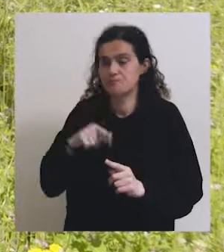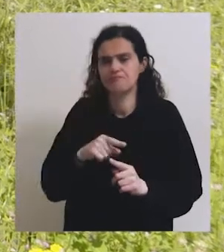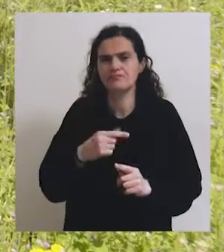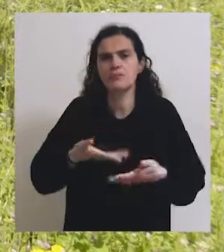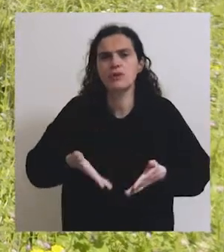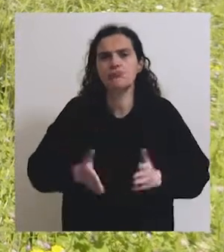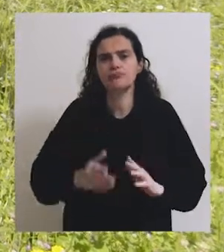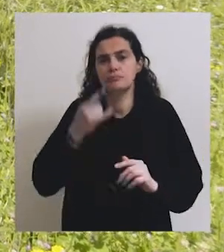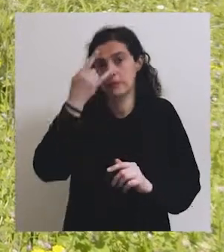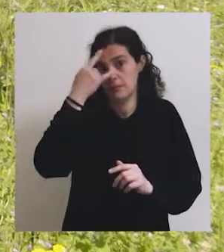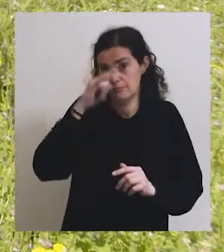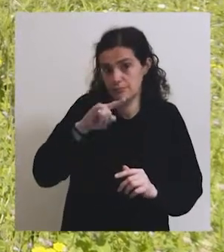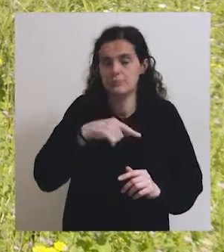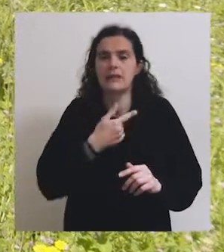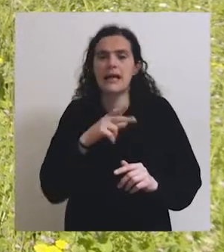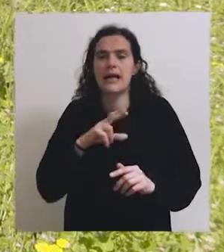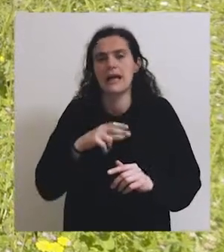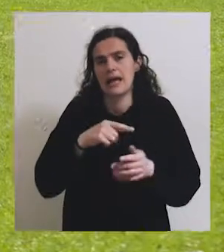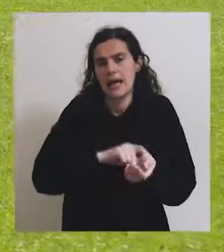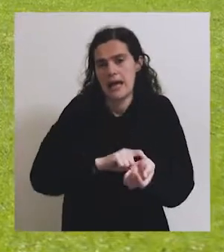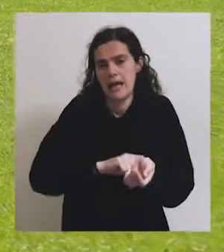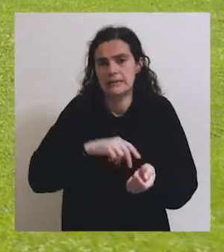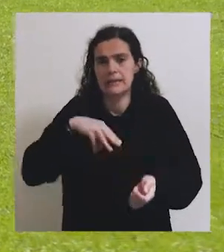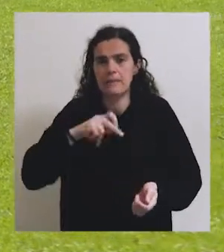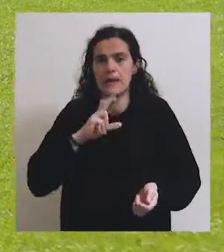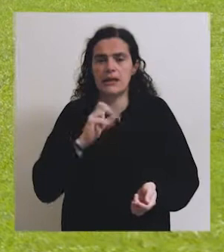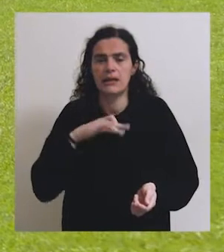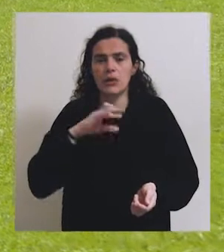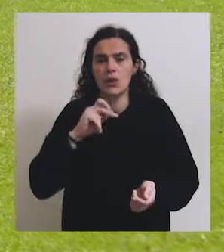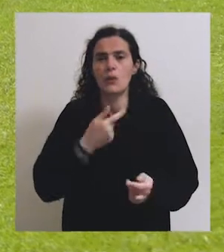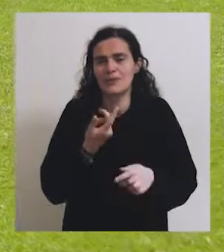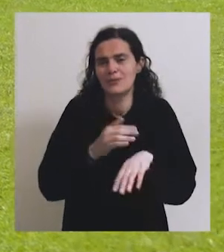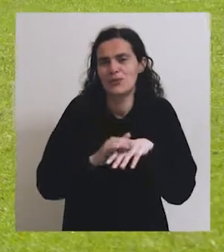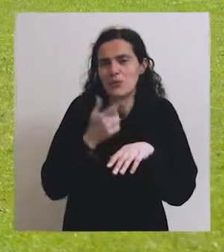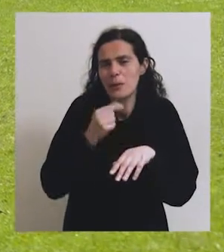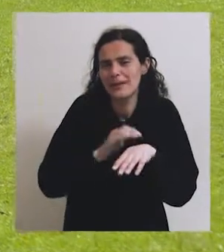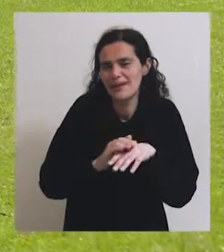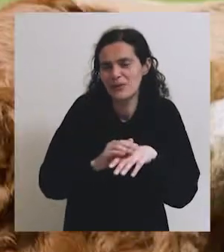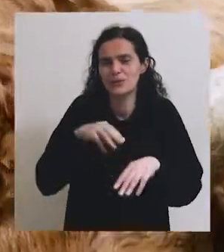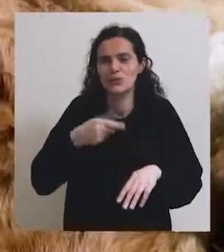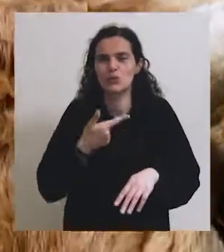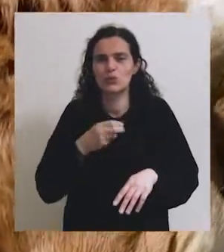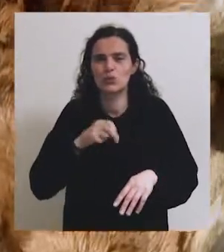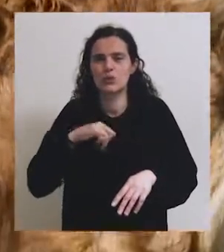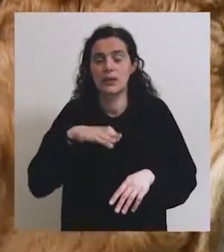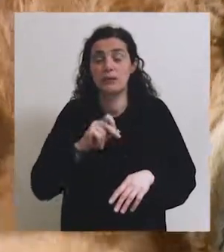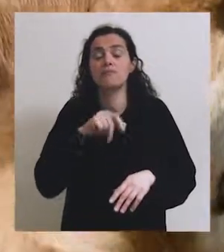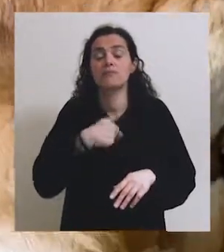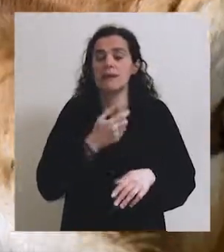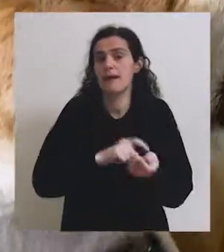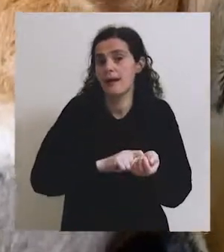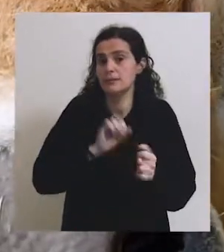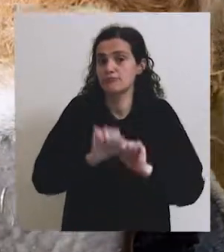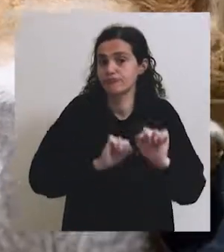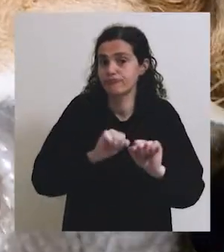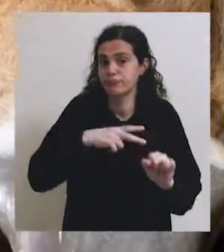um bezerro de raça marinhoa, que foi carinhosamente chamado Toninho. É uma raça